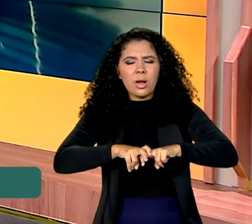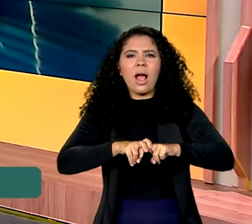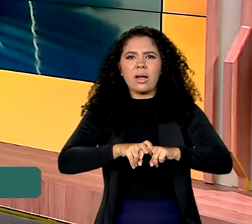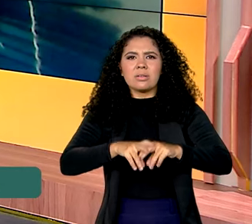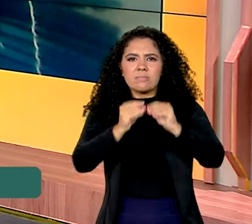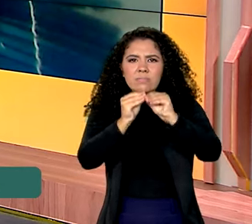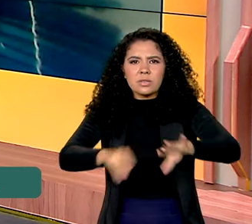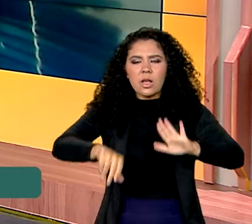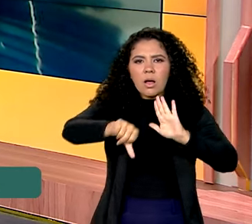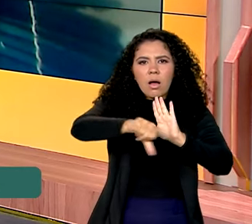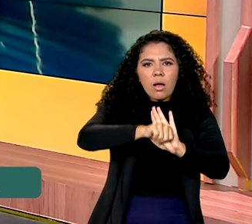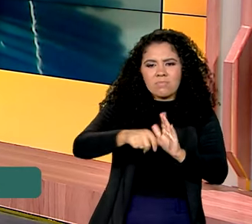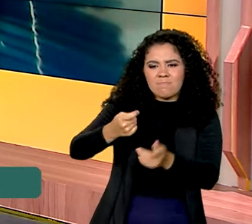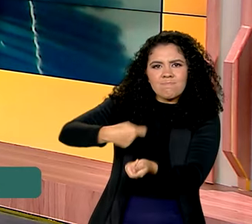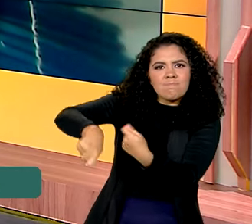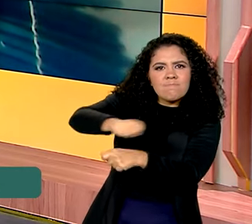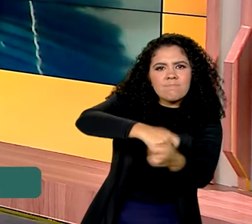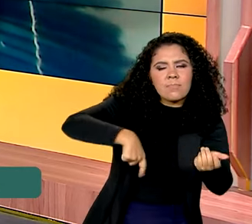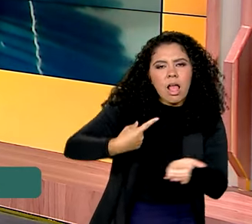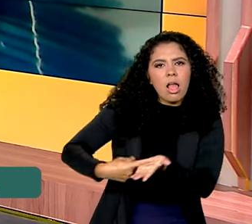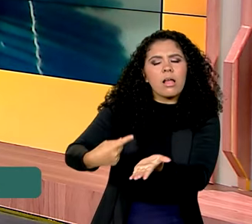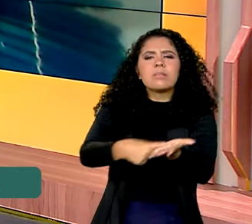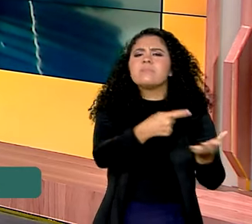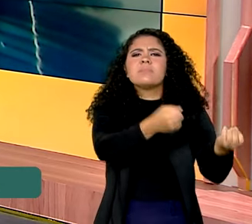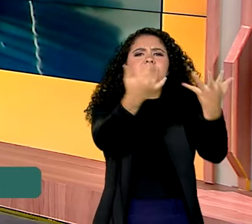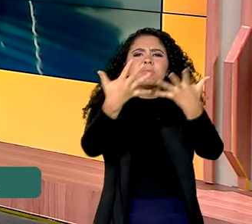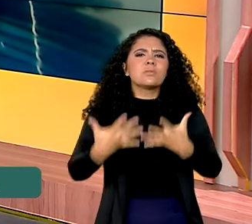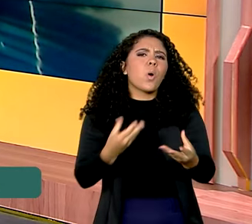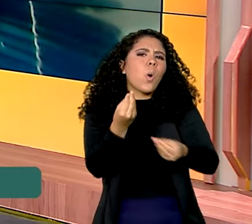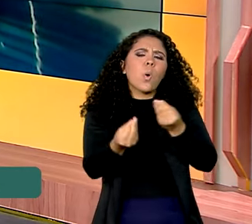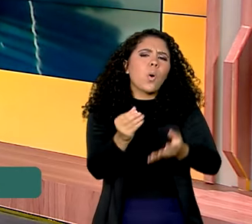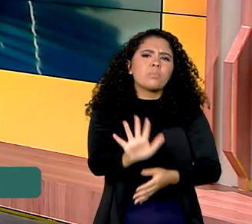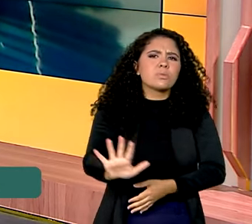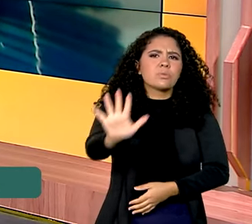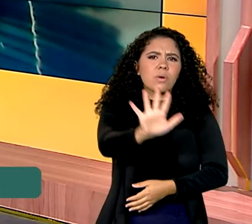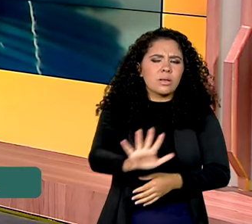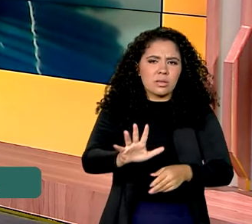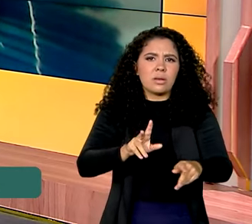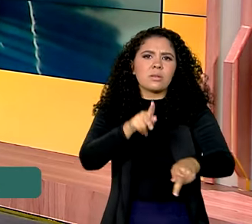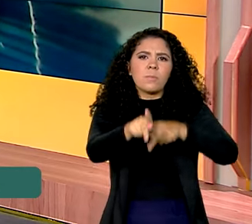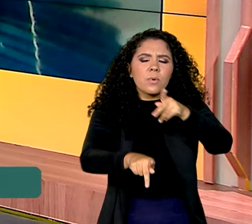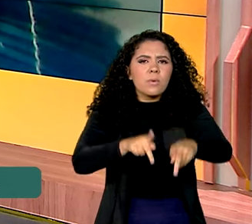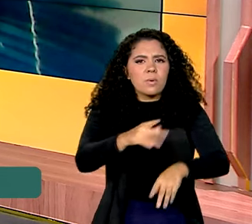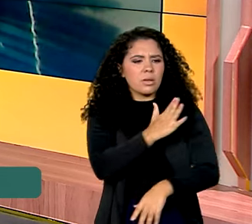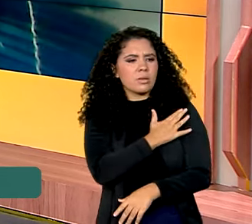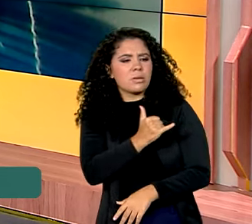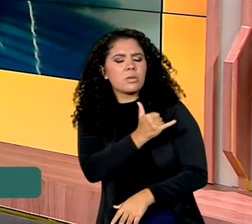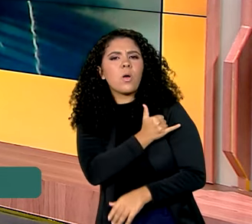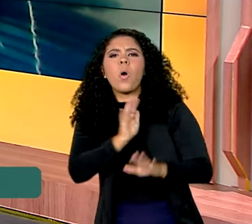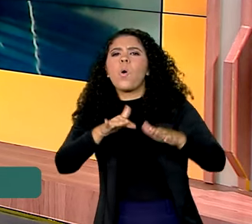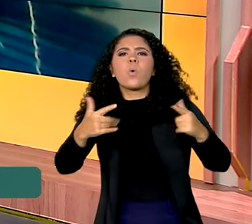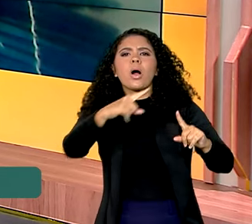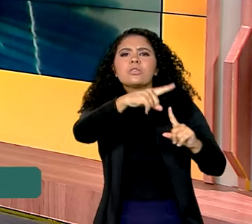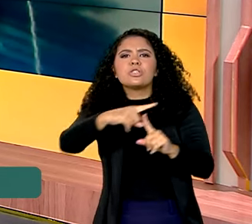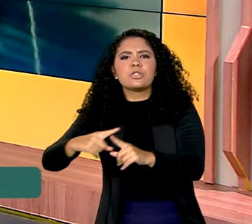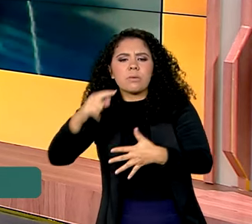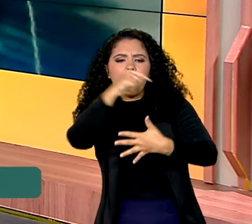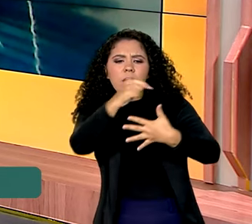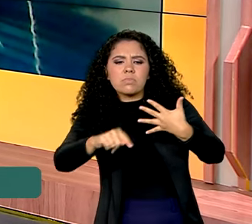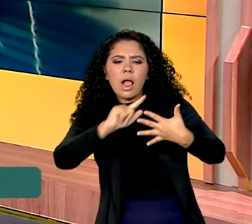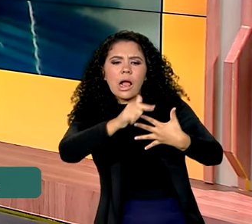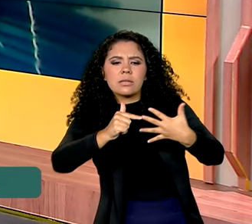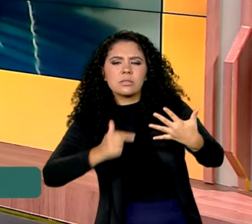Passado pouco mais de um ano, eu gostaria de saber com o senhor como está a situação da população em Anumami, que tipo de ações estão sendo levadas